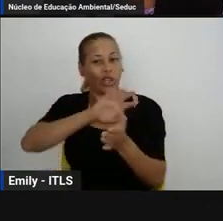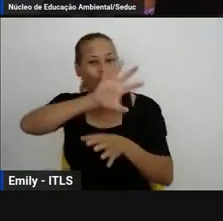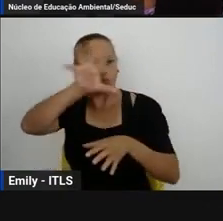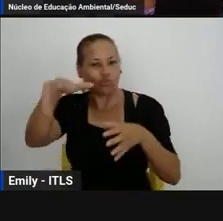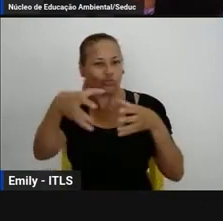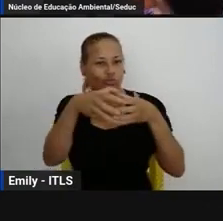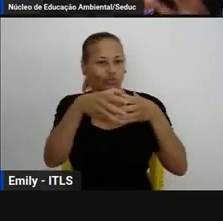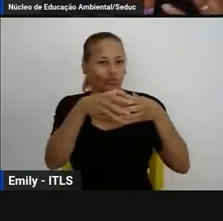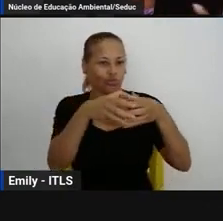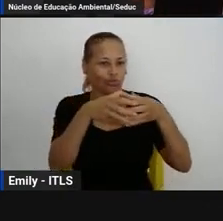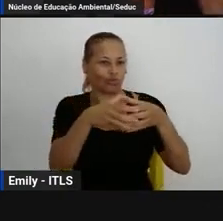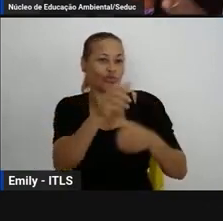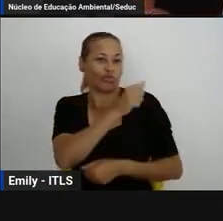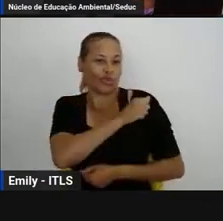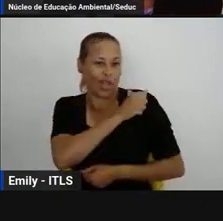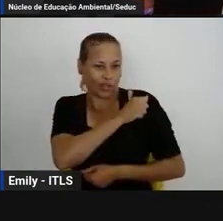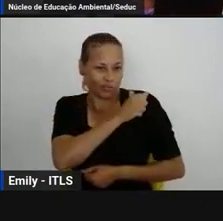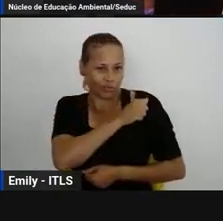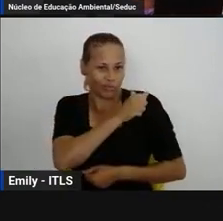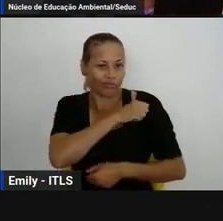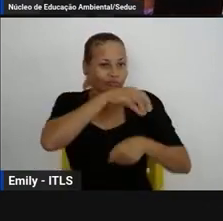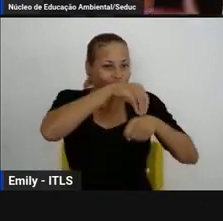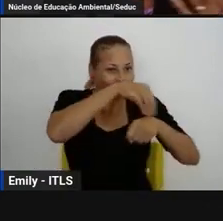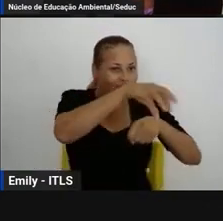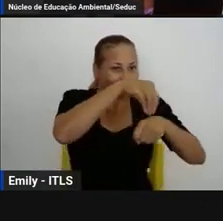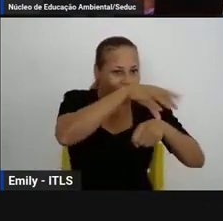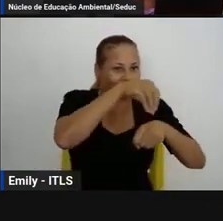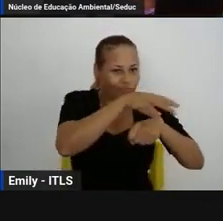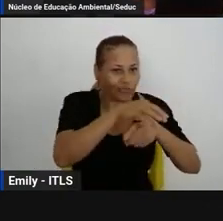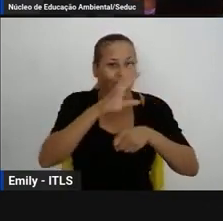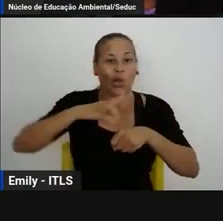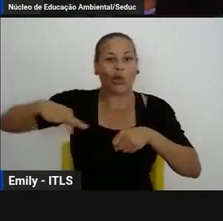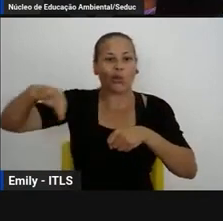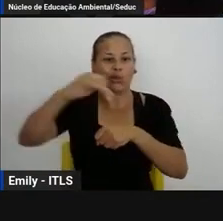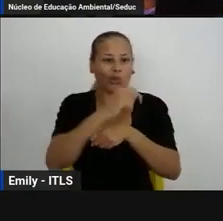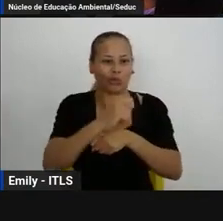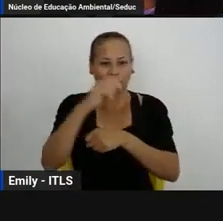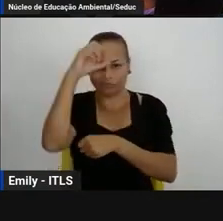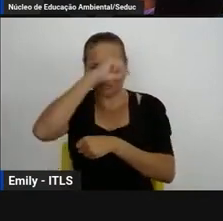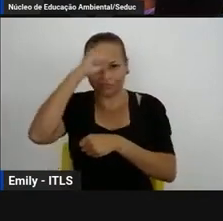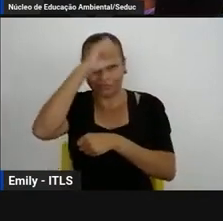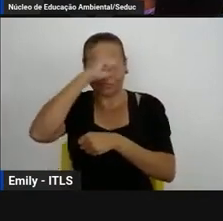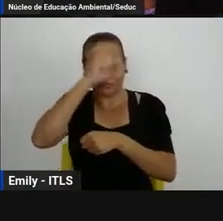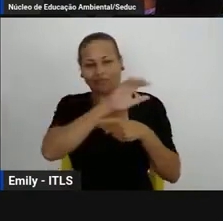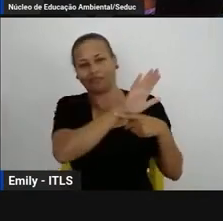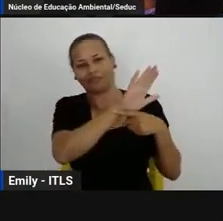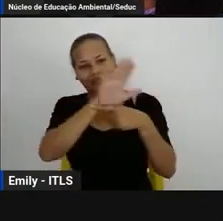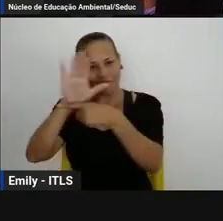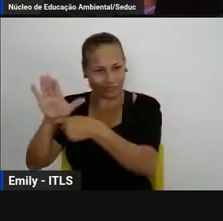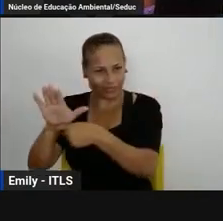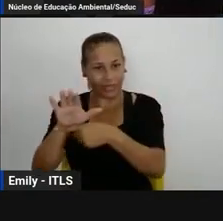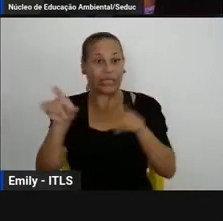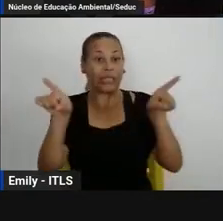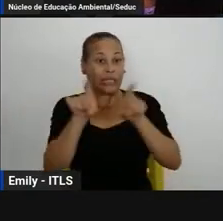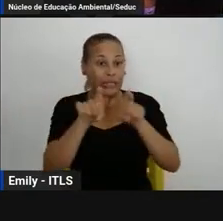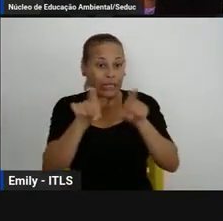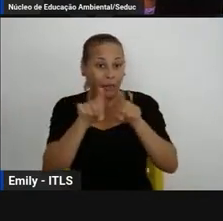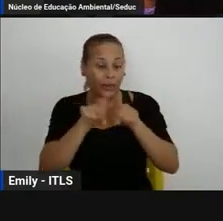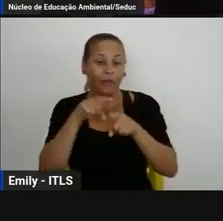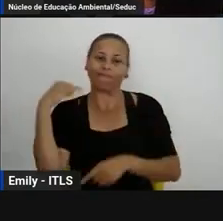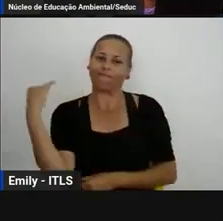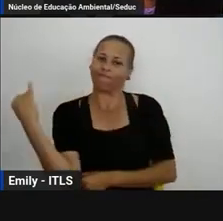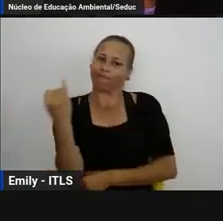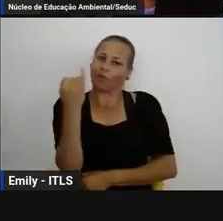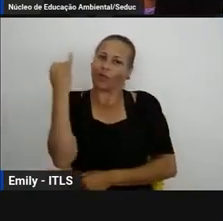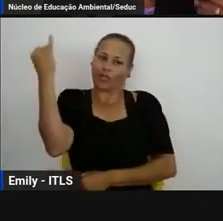operacionalização foi posterior só foi no segundo semestre manter o ponto de coleta então assim